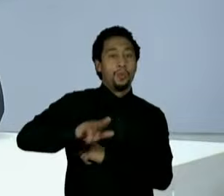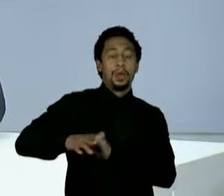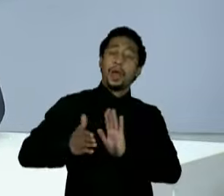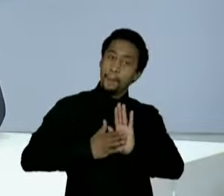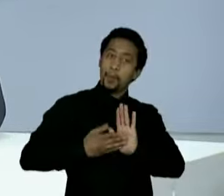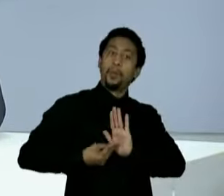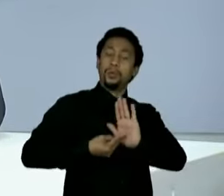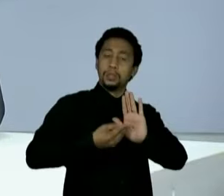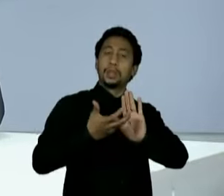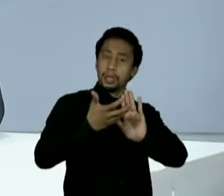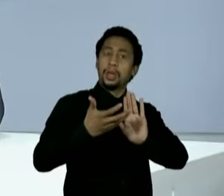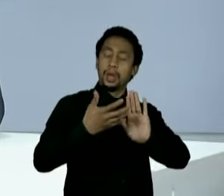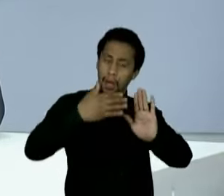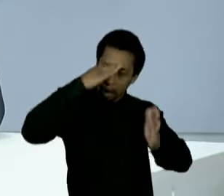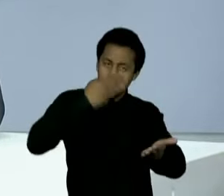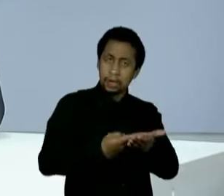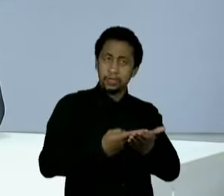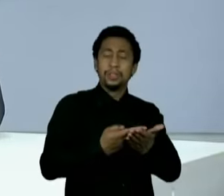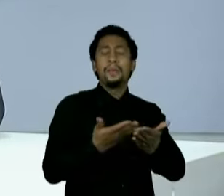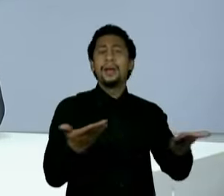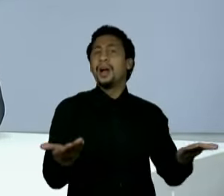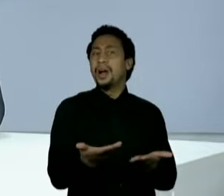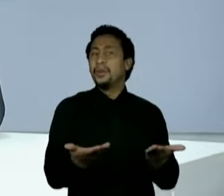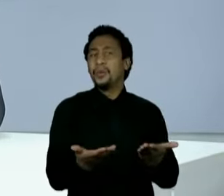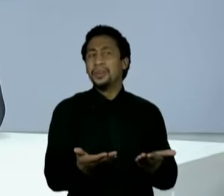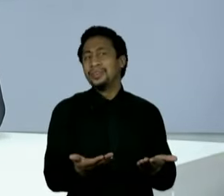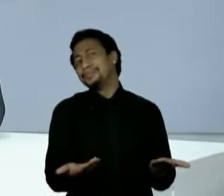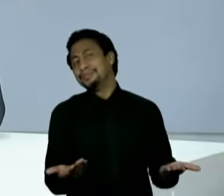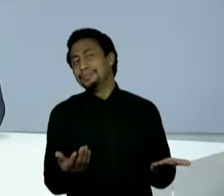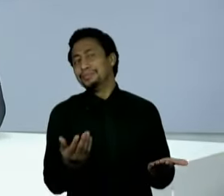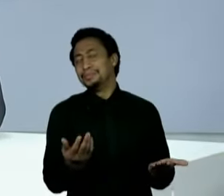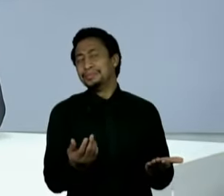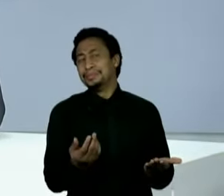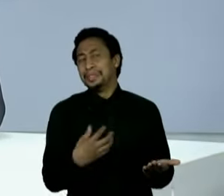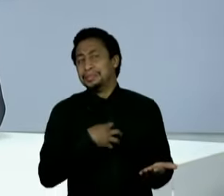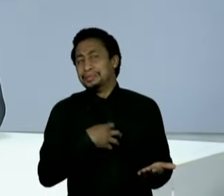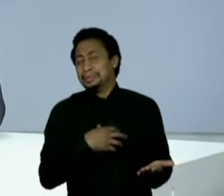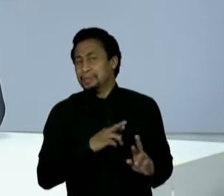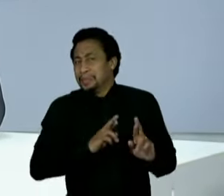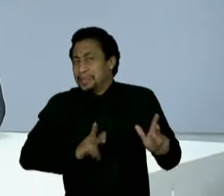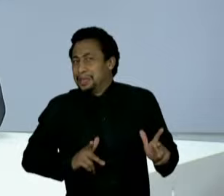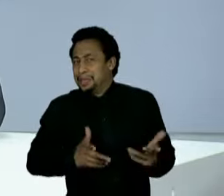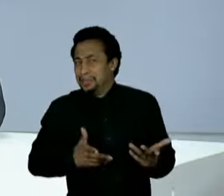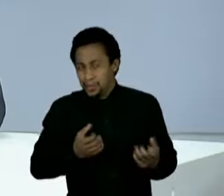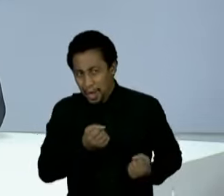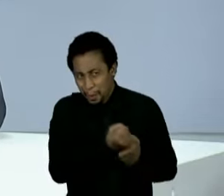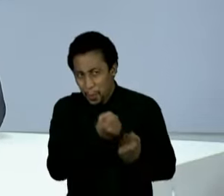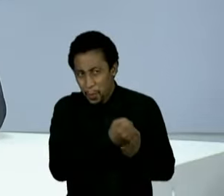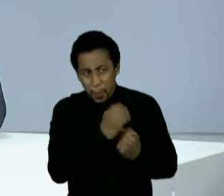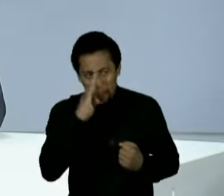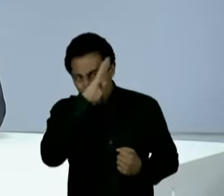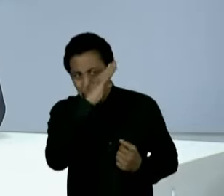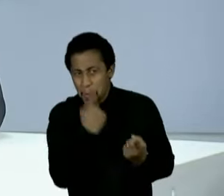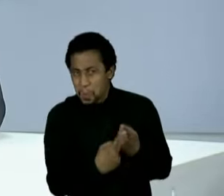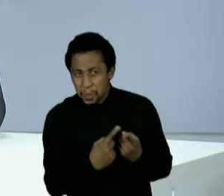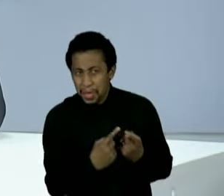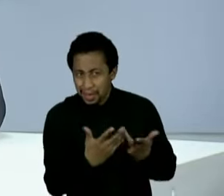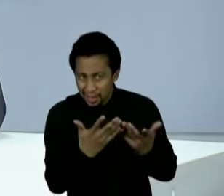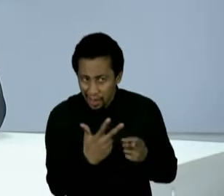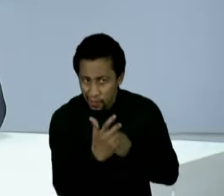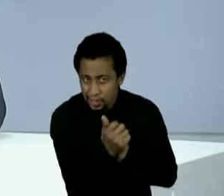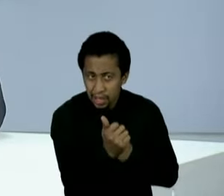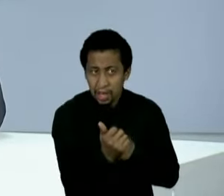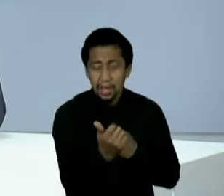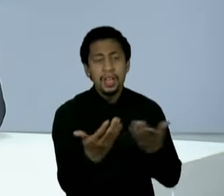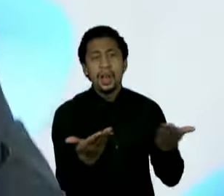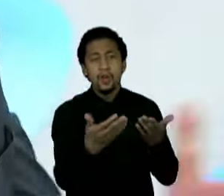justificaria a questão de ganhar, já que o conhecia o Bolsonaro? Ou o senhor ficou muito surpreso? O não imaginava que o Bolsonaro seria como ele? O senhor faz uma avaliação diferente do